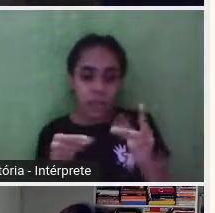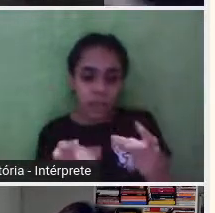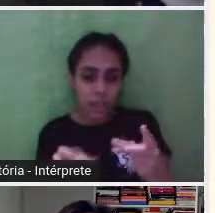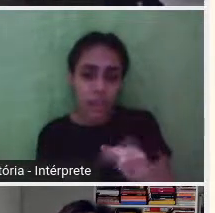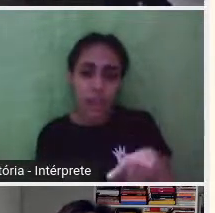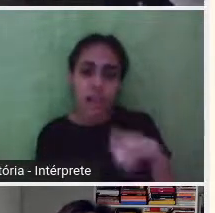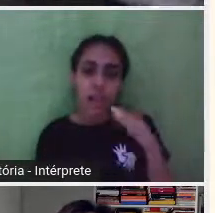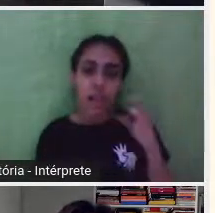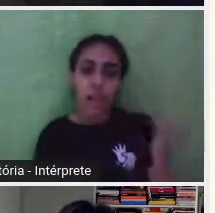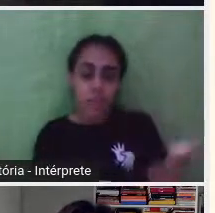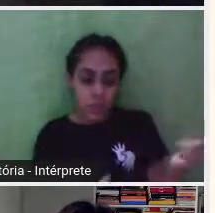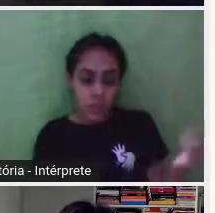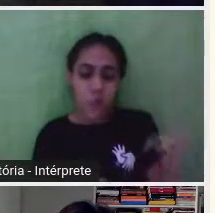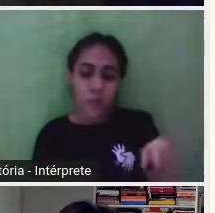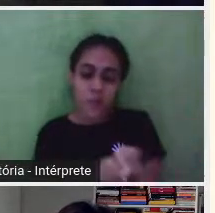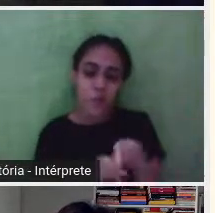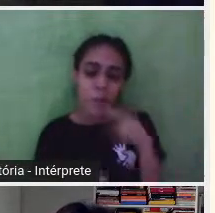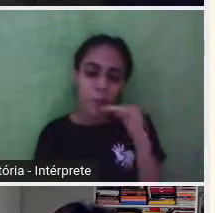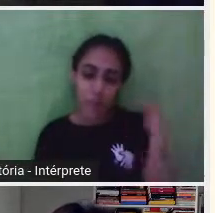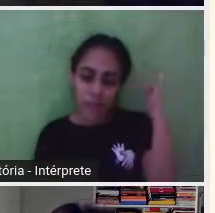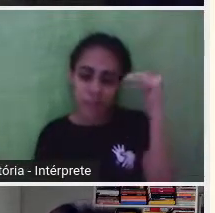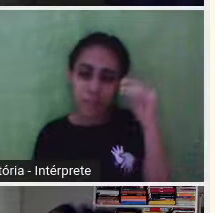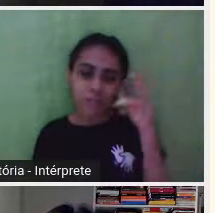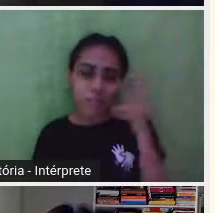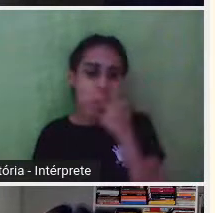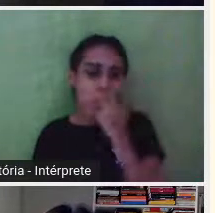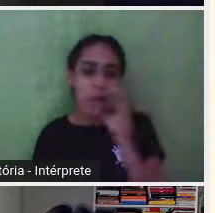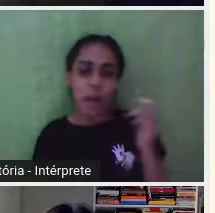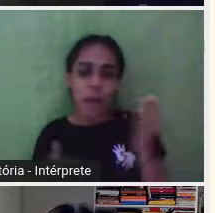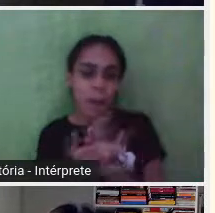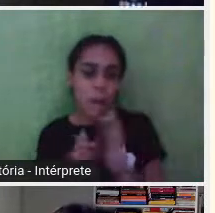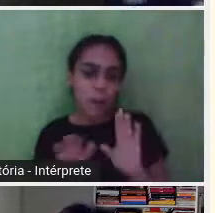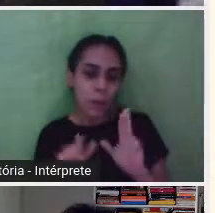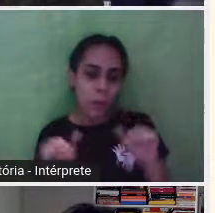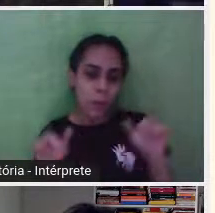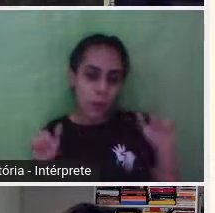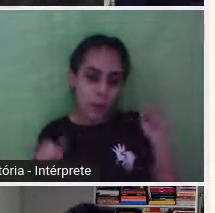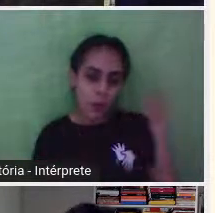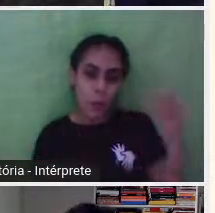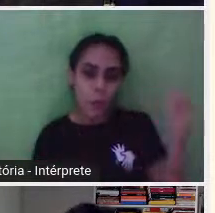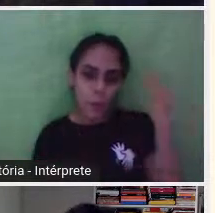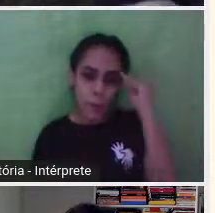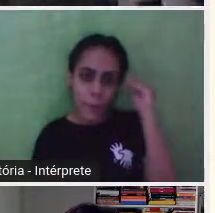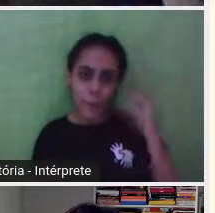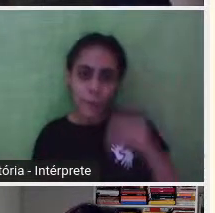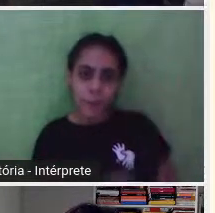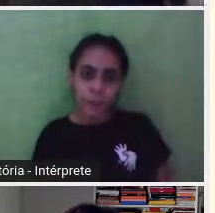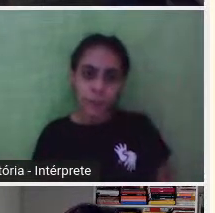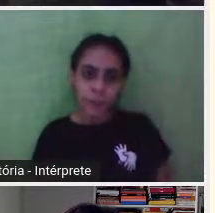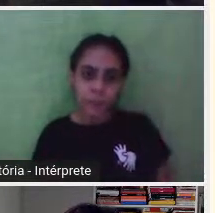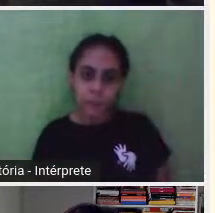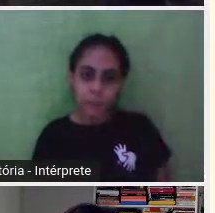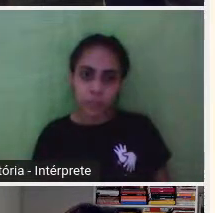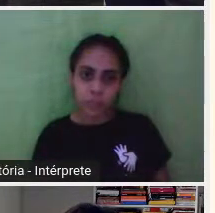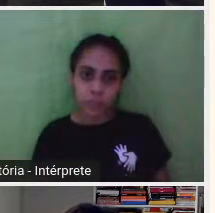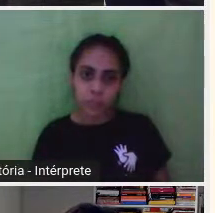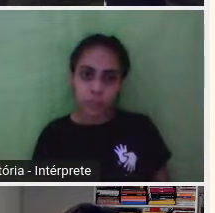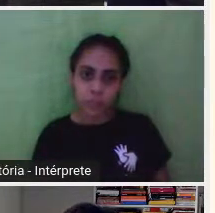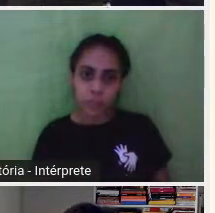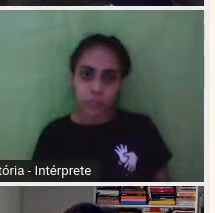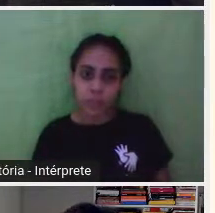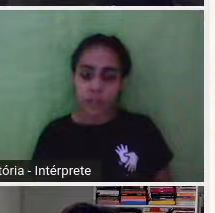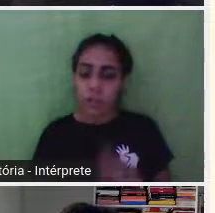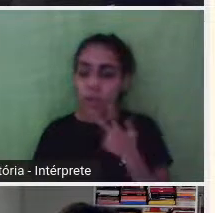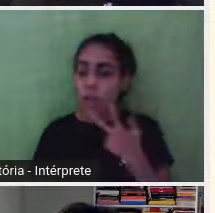ainda rir, viu? E a Cuba é um ciclo que não tem fim. Acho que tem momentos que a gente decide, tipo, eu vou deixar ela aqui de lado por 10